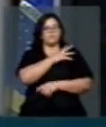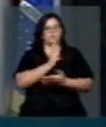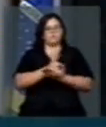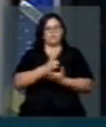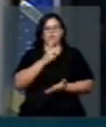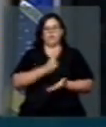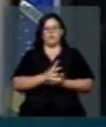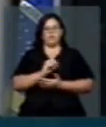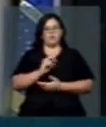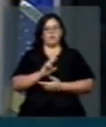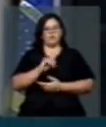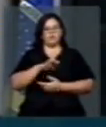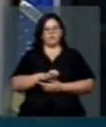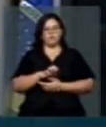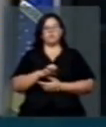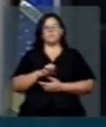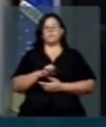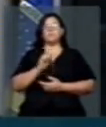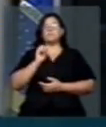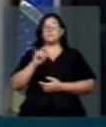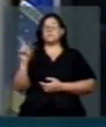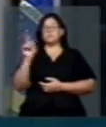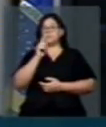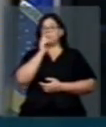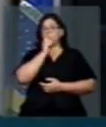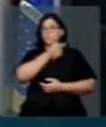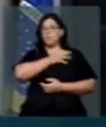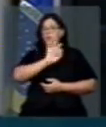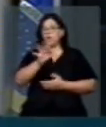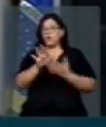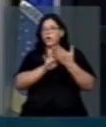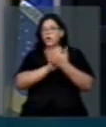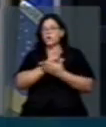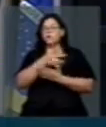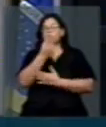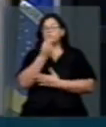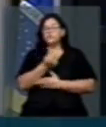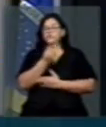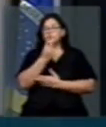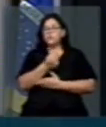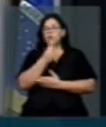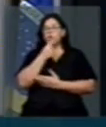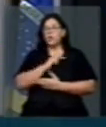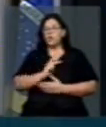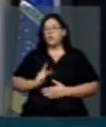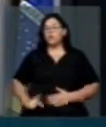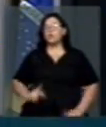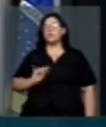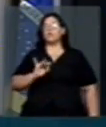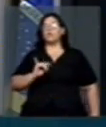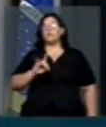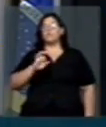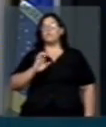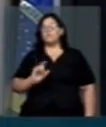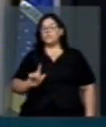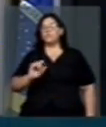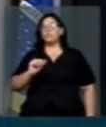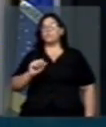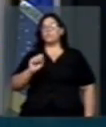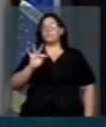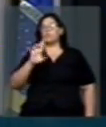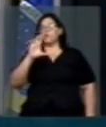no máximo, em Costa e Silva, se não fosse o dinheiro de Fidel Castro investido em nosso país, nos grupos